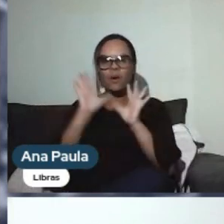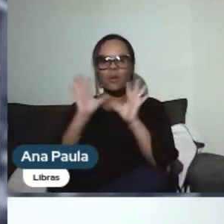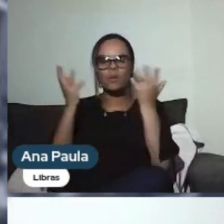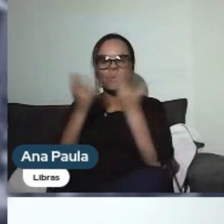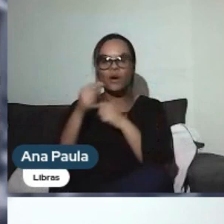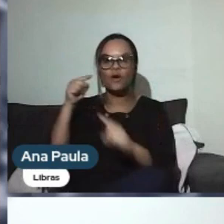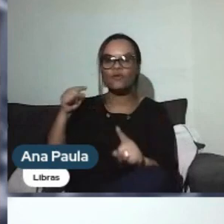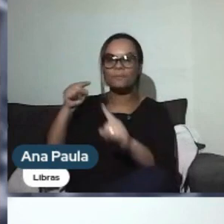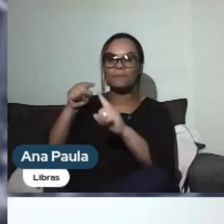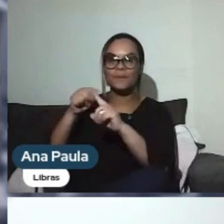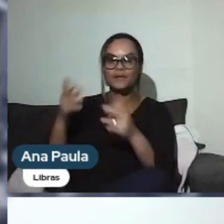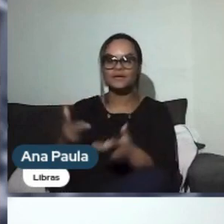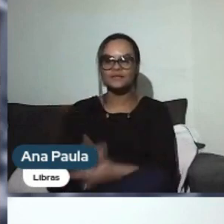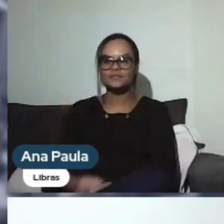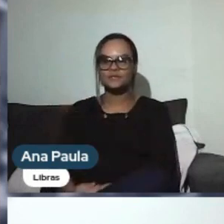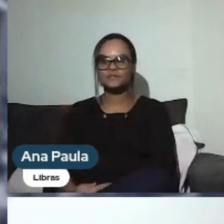levar, né?